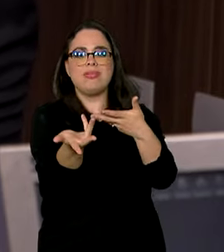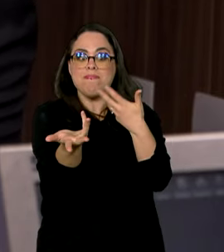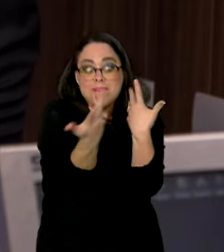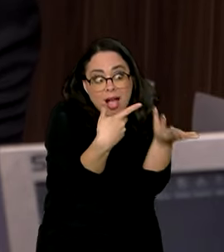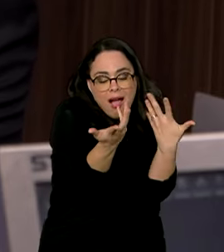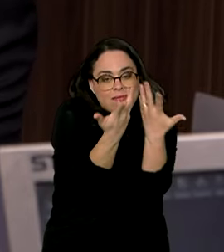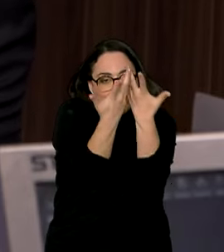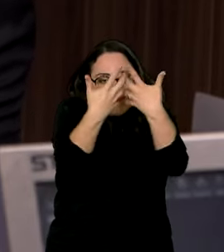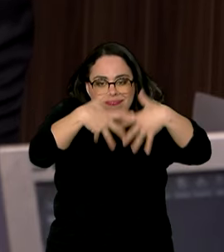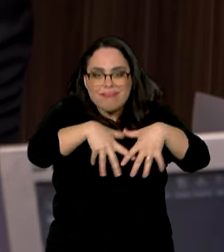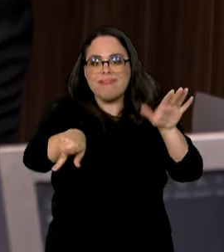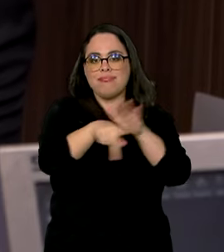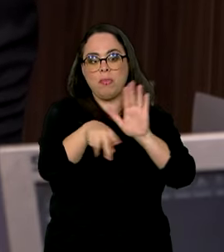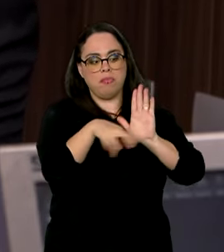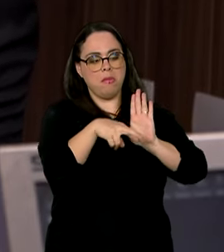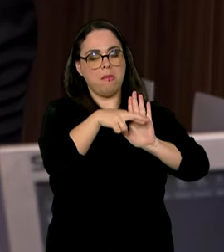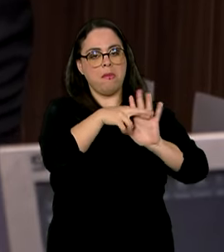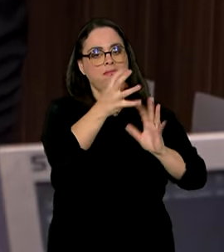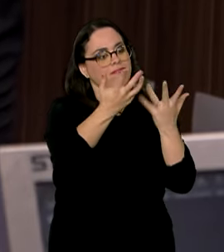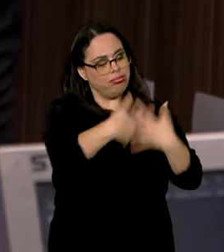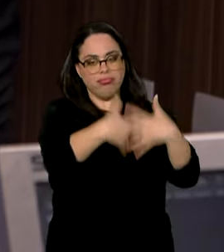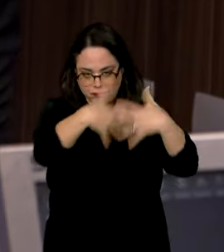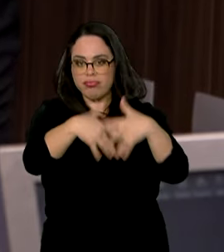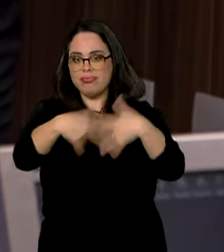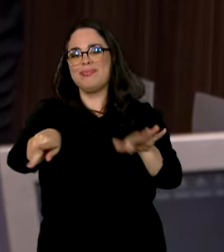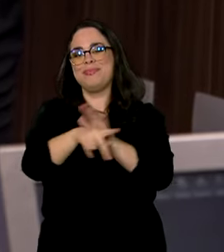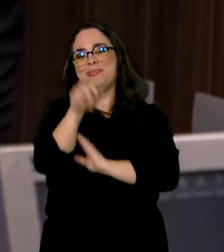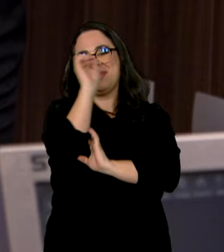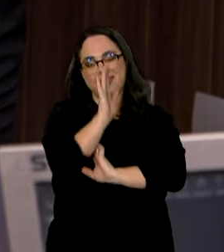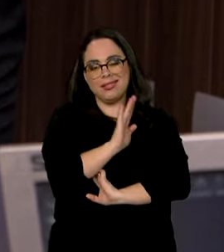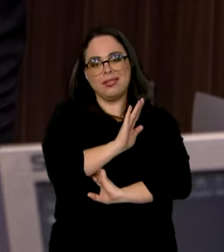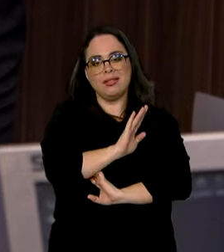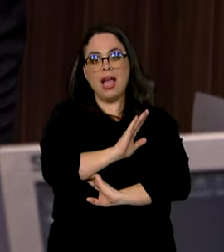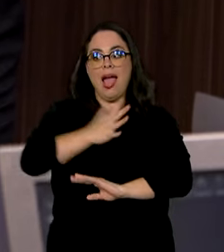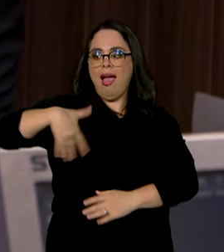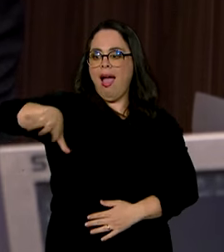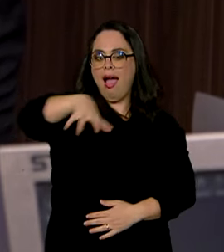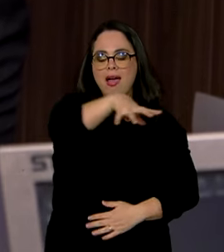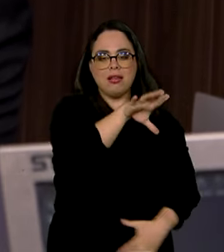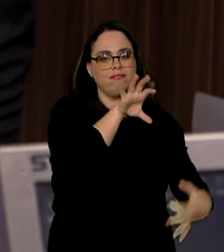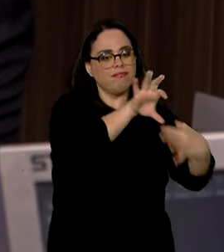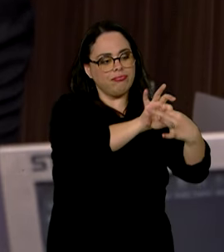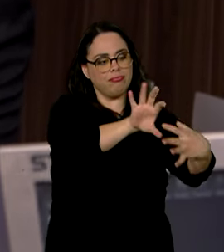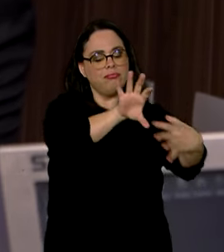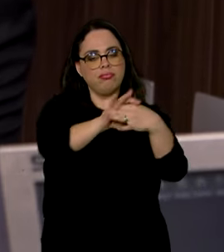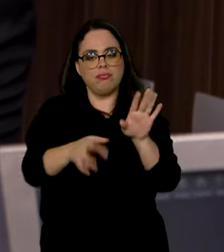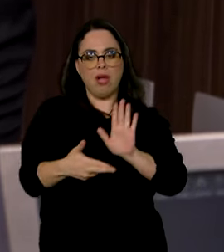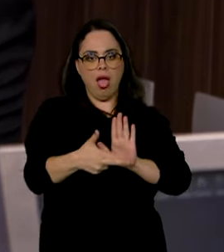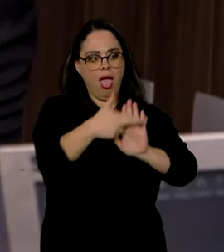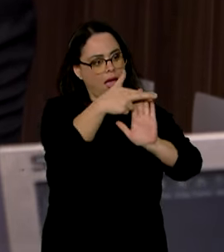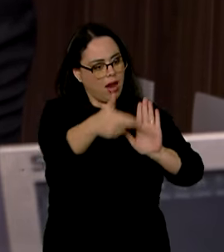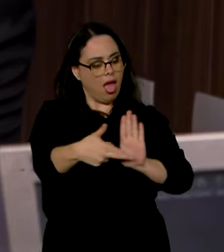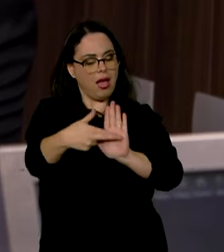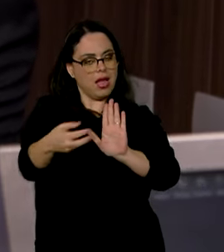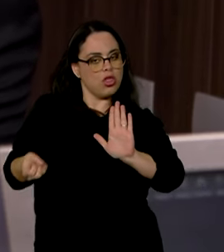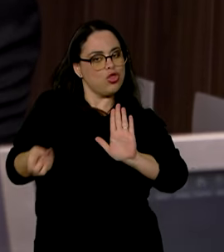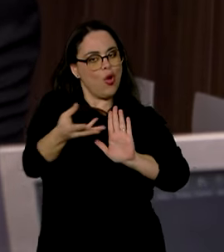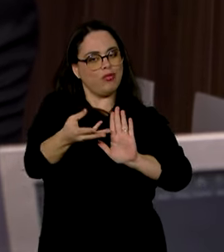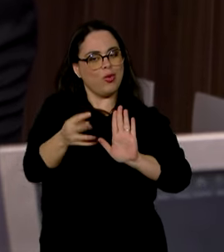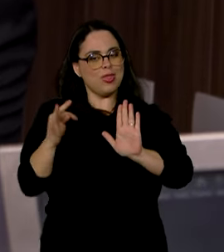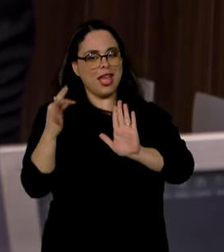regulatório do Brasil. Apoiar as instâncias regulatórias para que elas, de forma mais moderna,